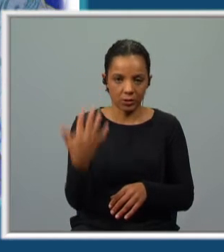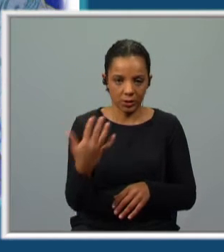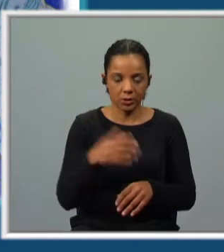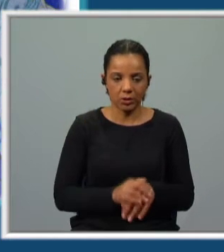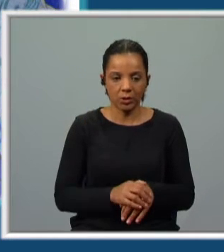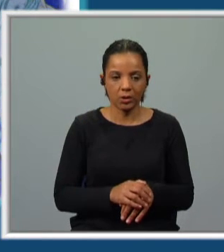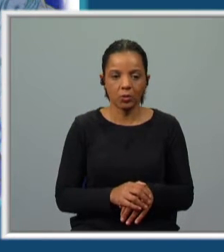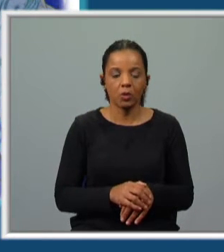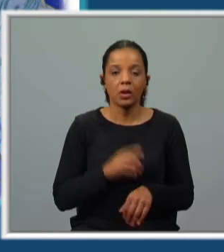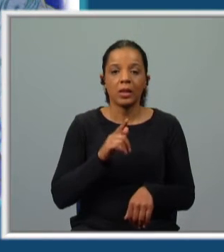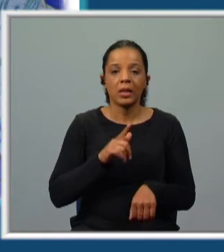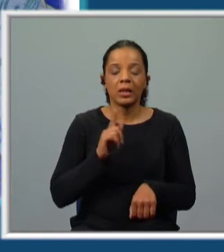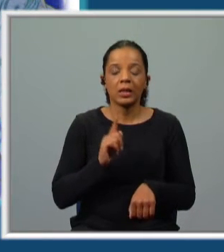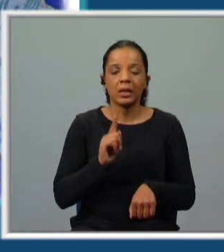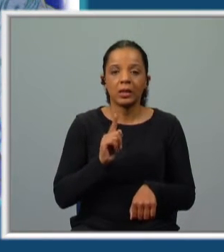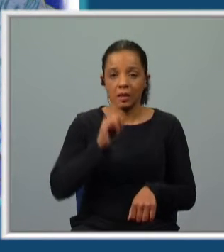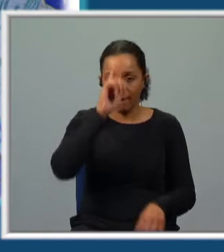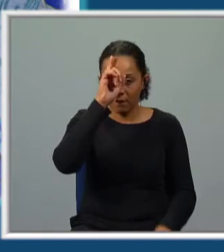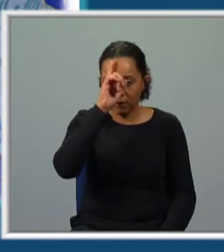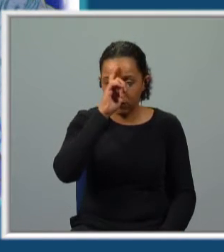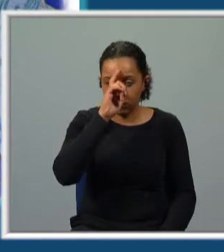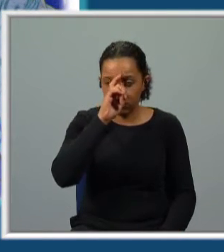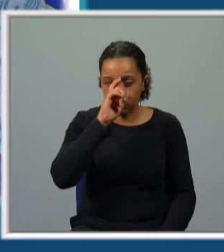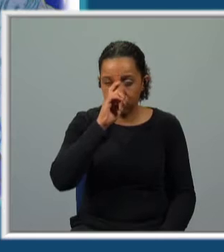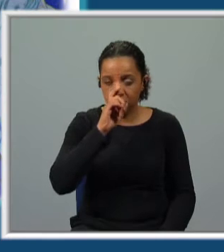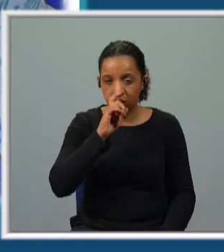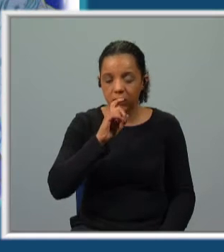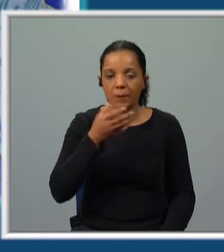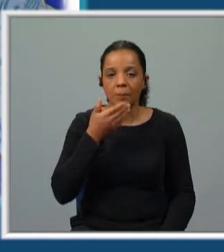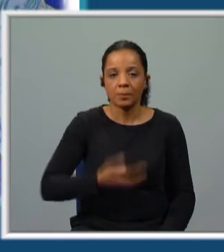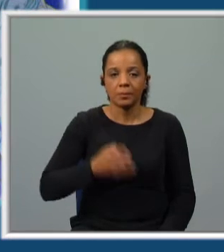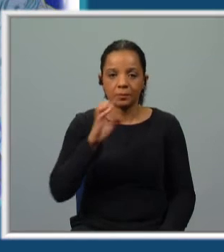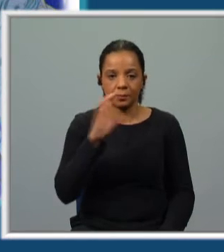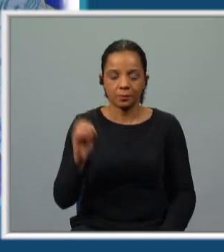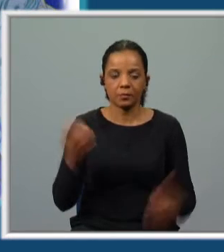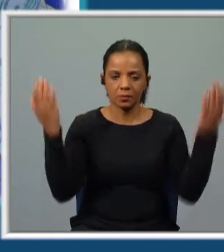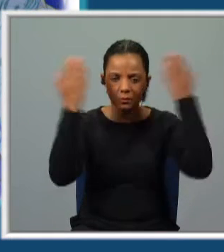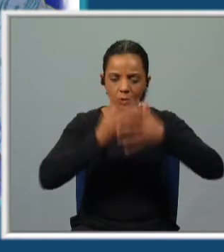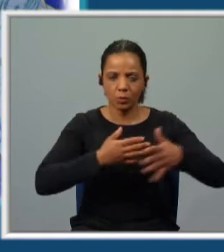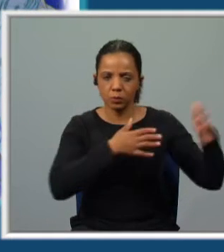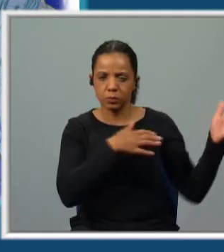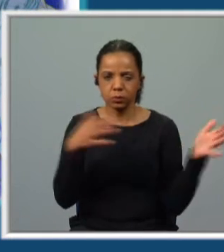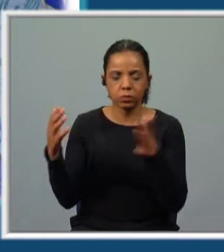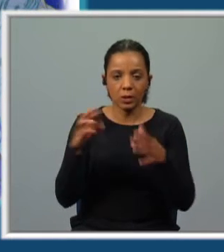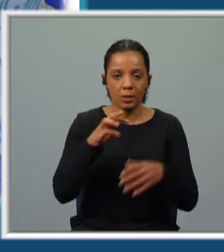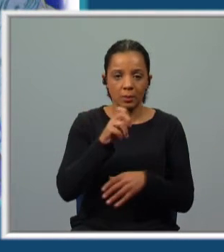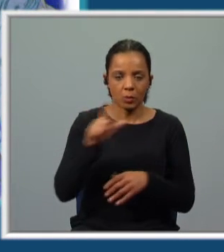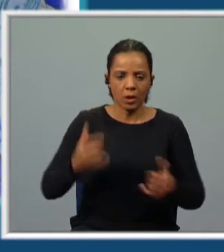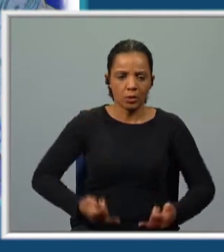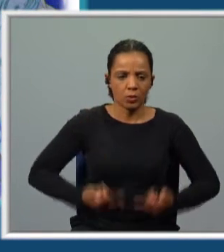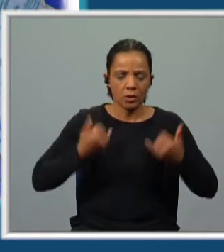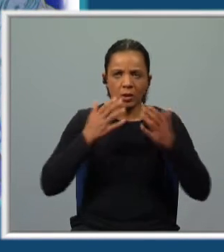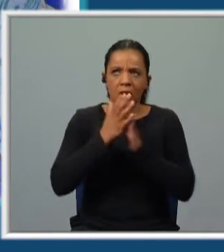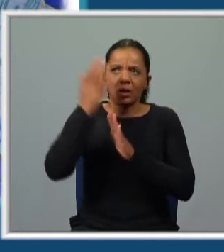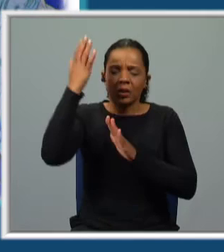O tempo do perfeito. Portanto, a recordação de Mestre João. Noite de tempestade. Manuel, assustado. Valha